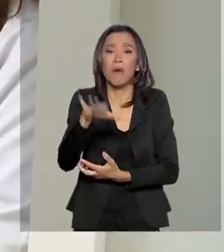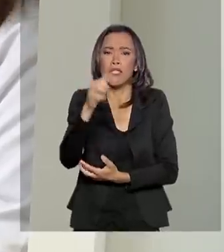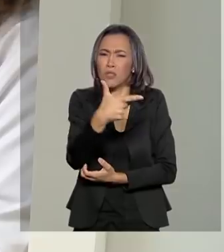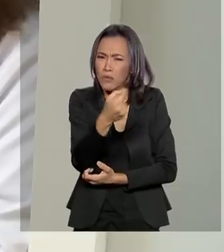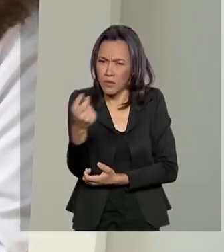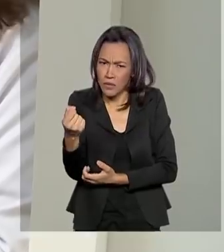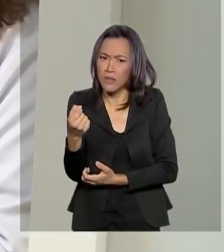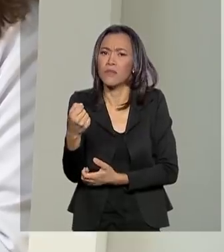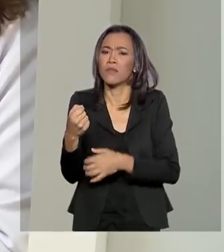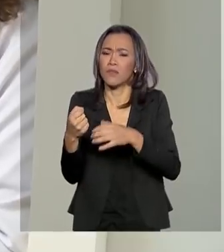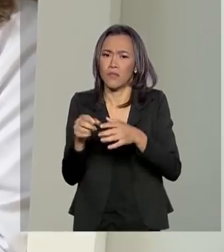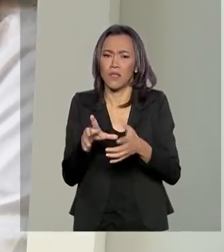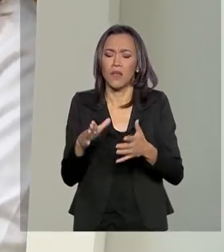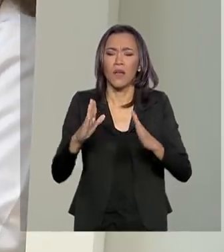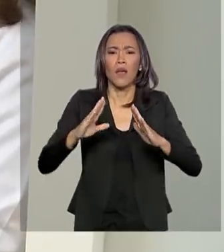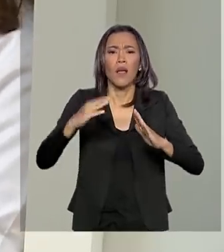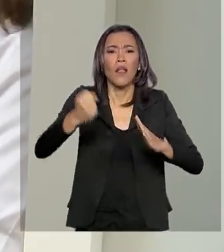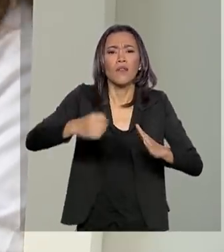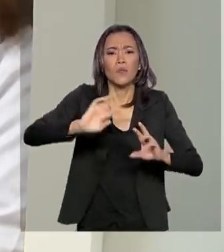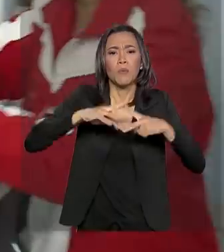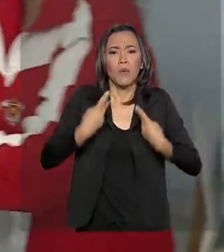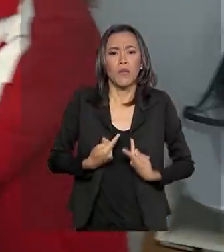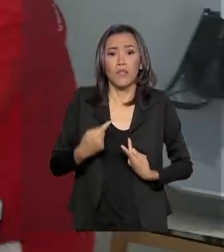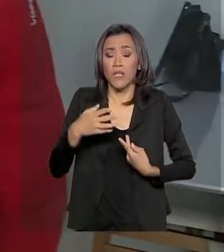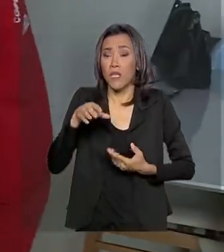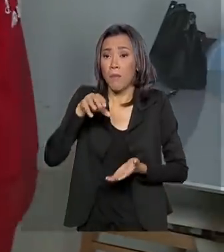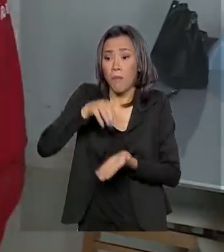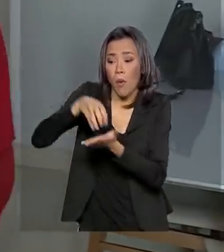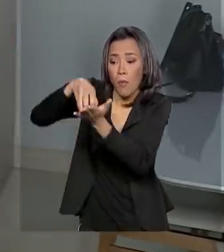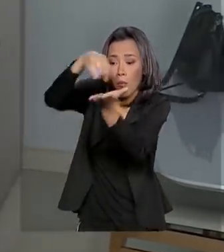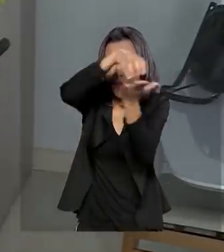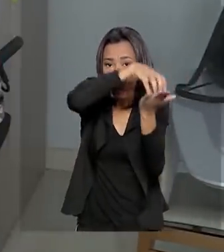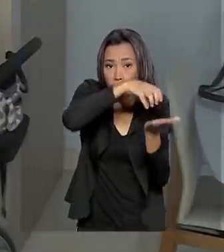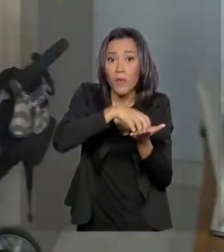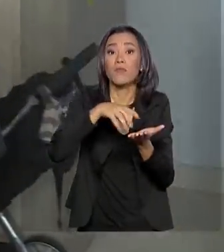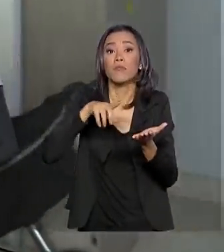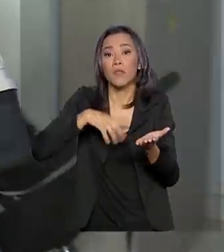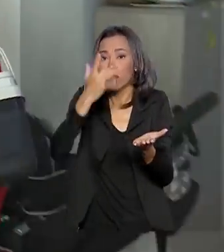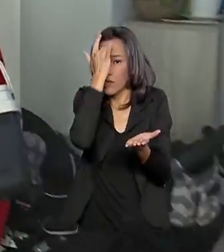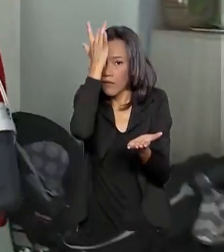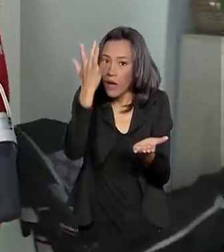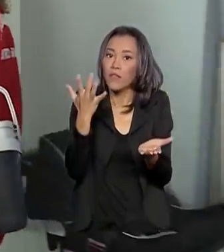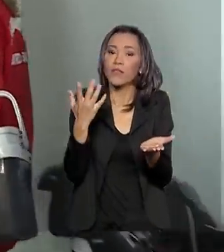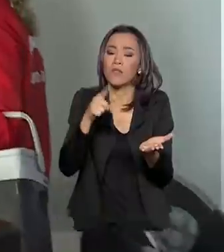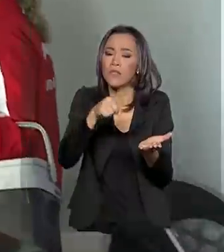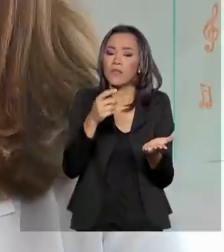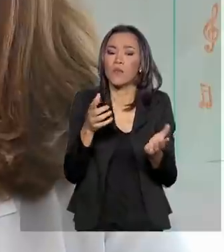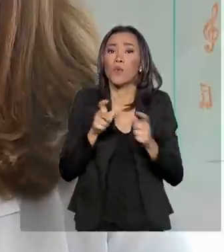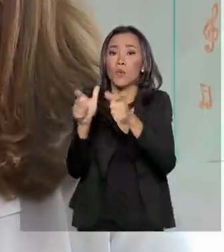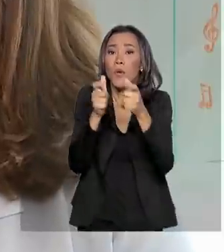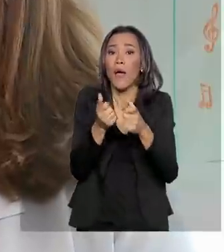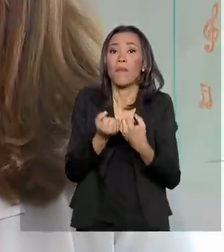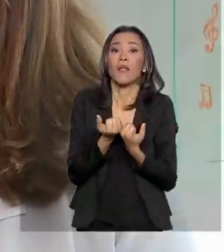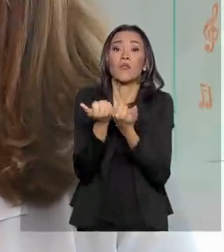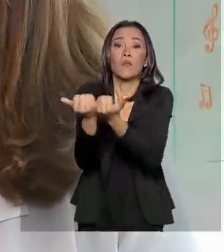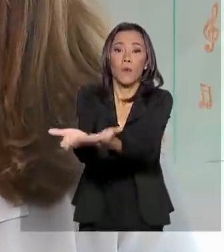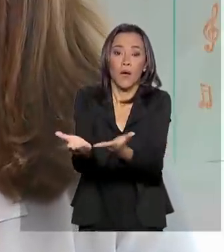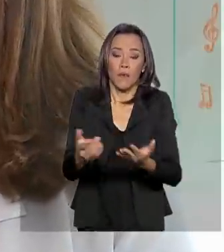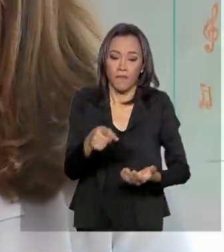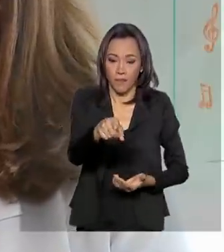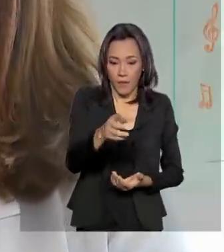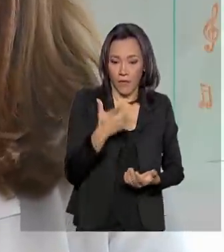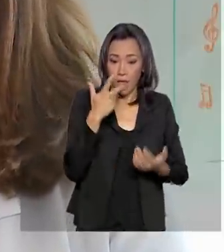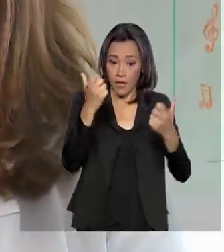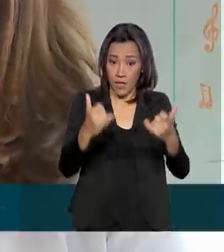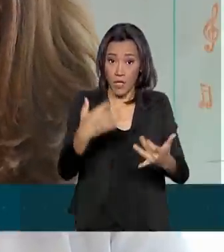217 postos de coleta em todo o país, além de um sistema que facilita as doações. O leite humano é o melhor